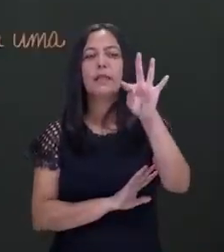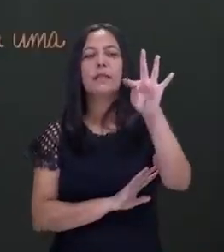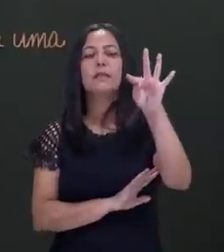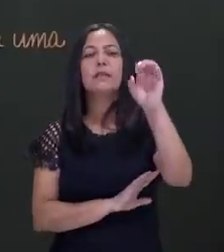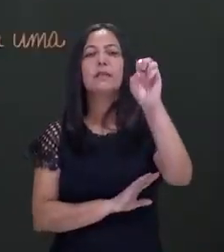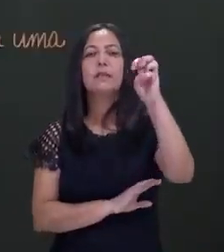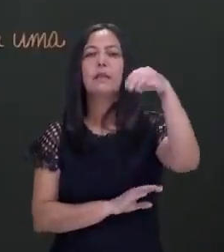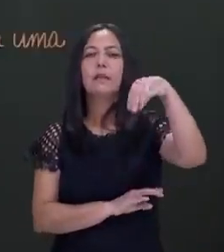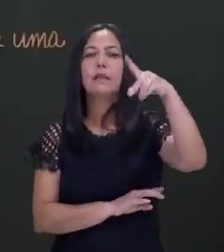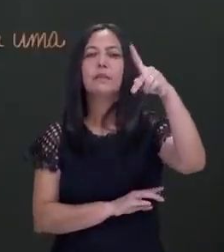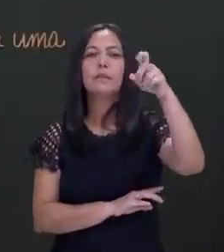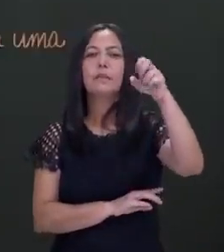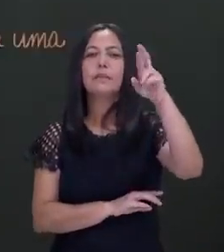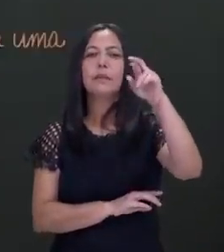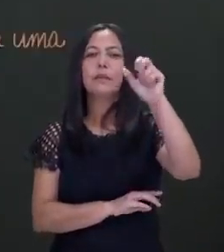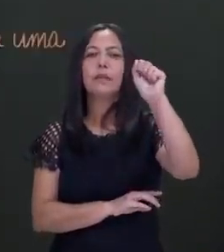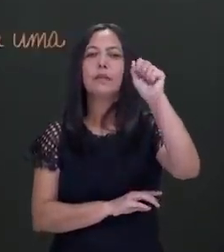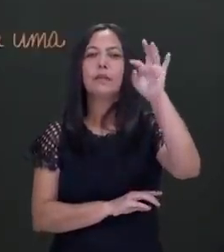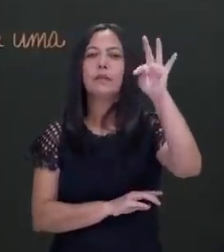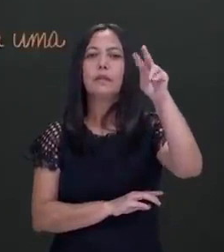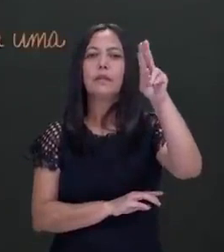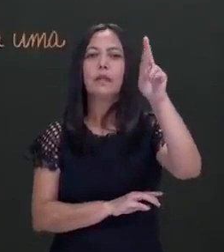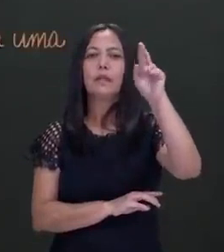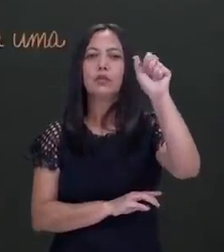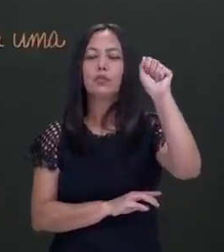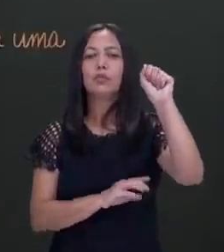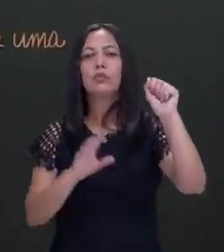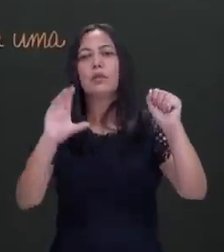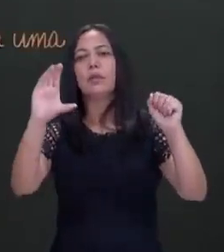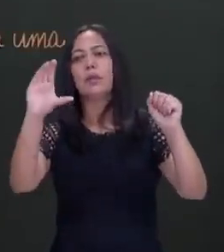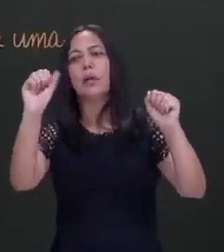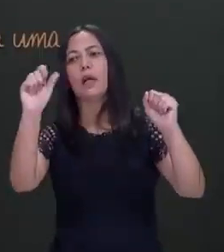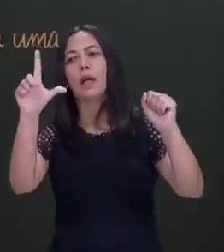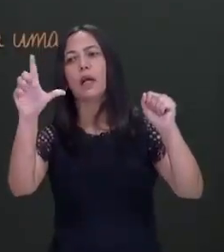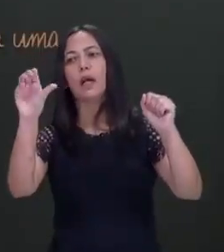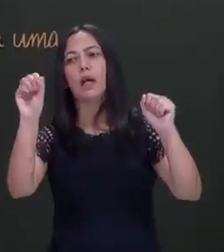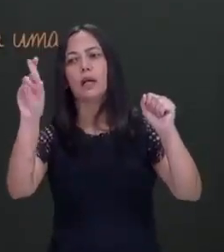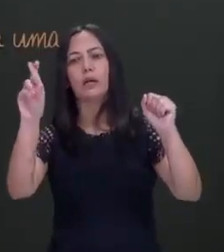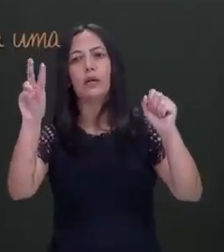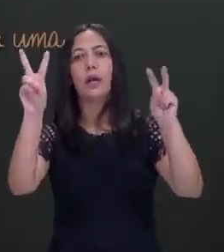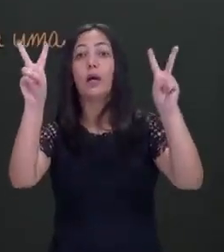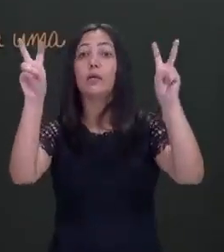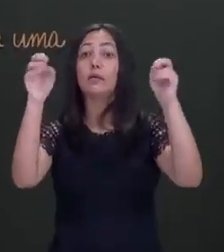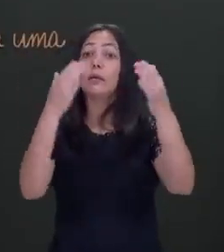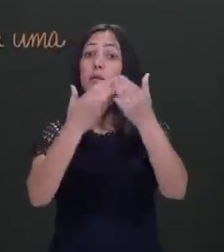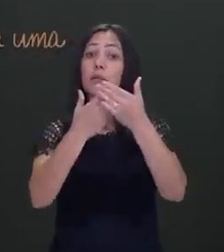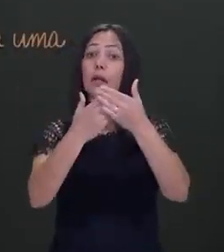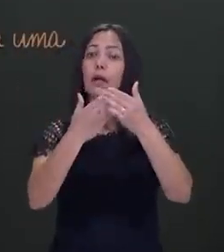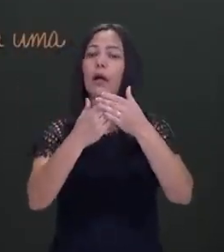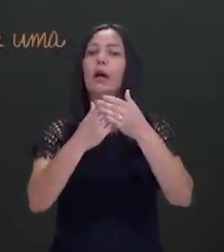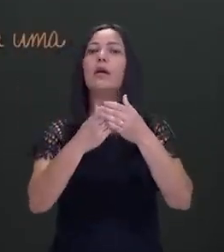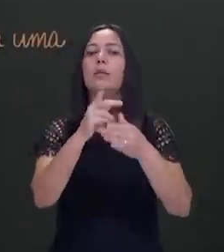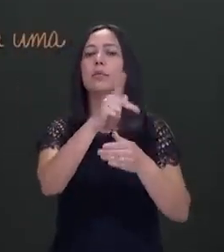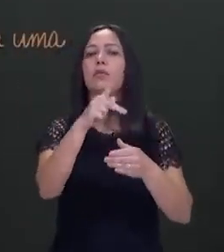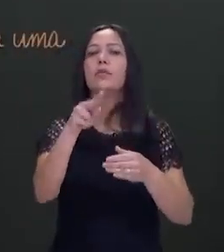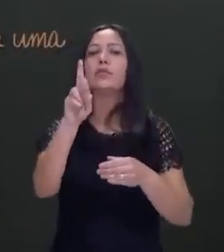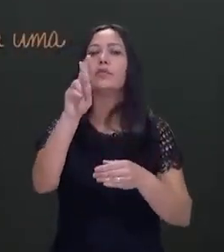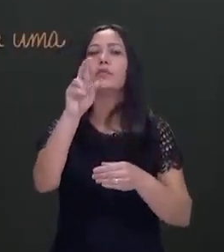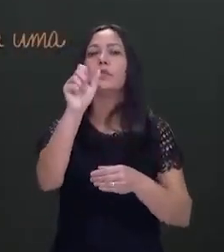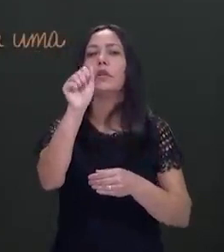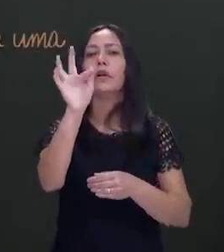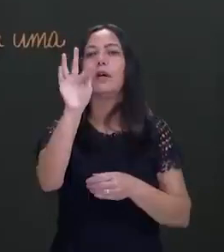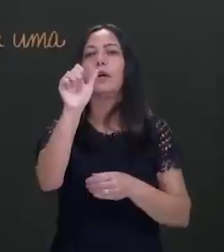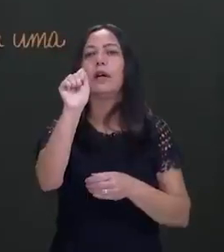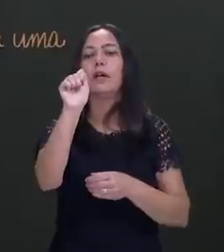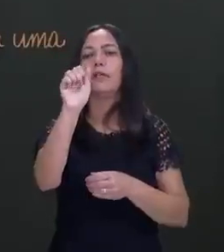Temperatura e calor. Você sabe a diferença entre esses dois termos? Esse é o tema da aula de hoje. Eu sou a professora Rafaela Lima e você é muito bem